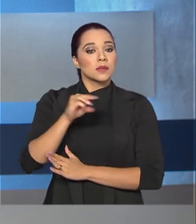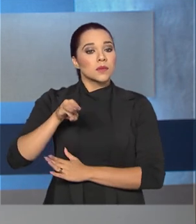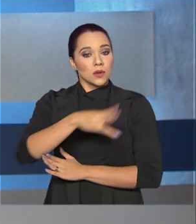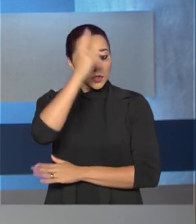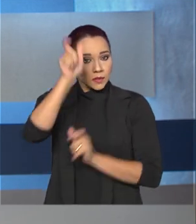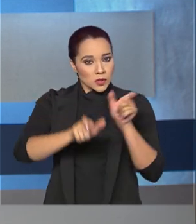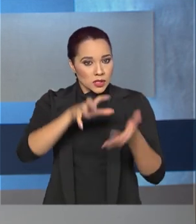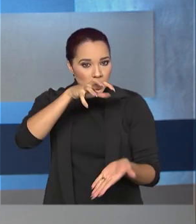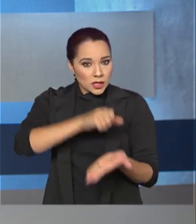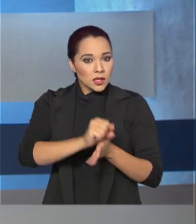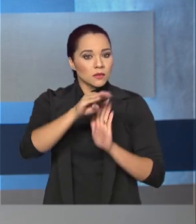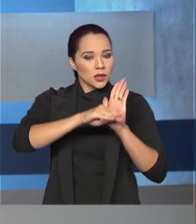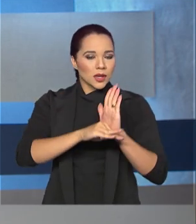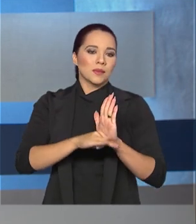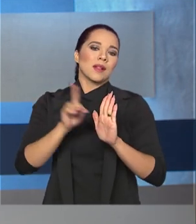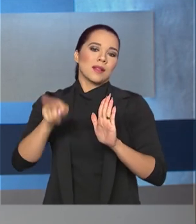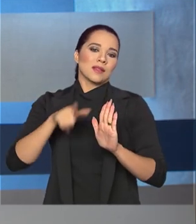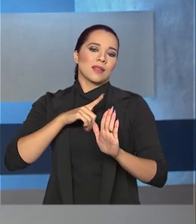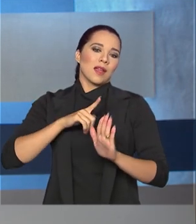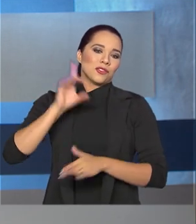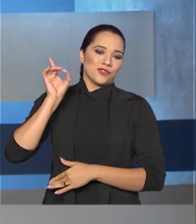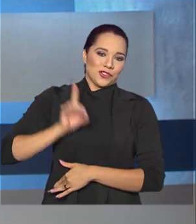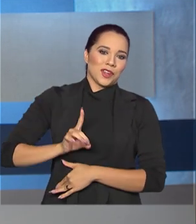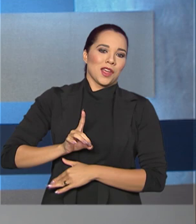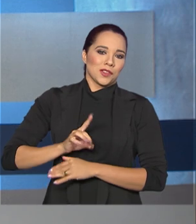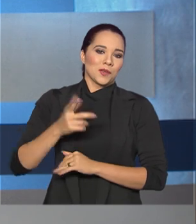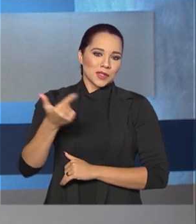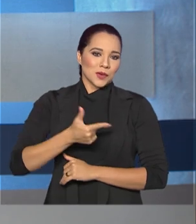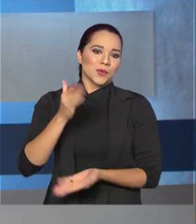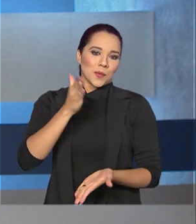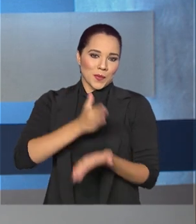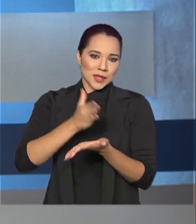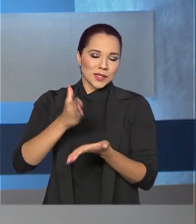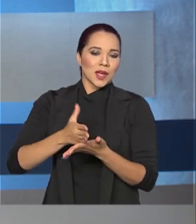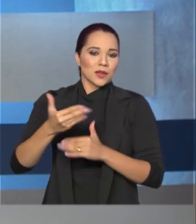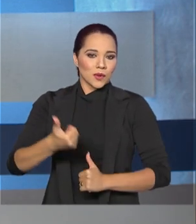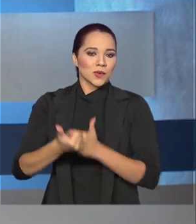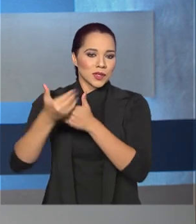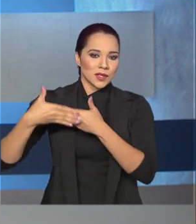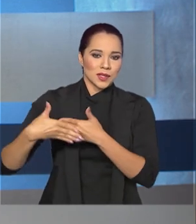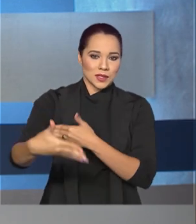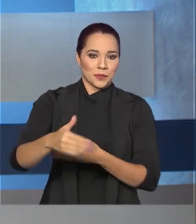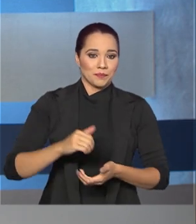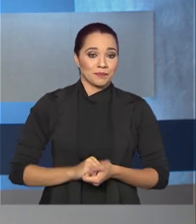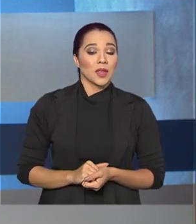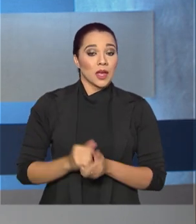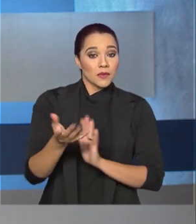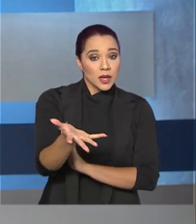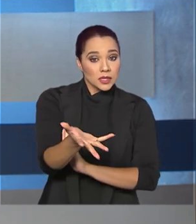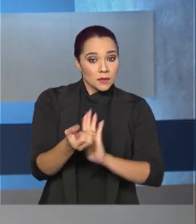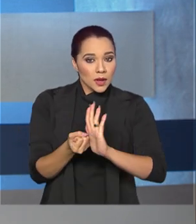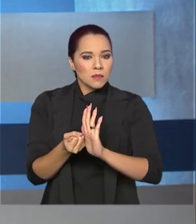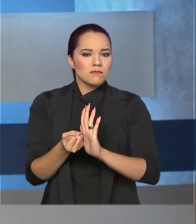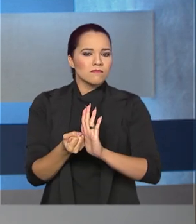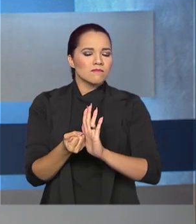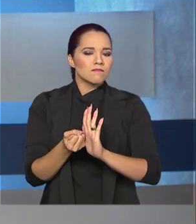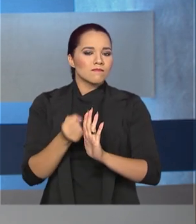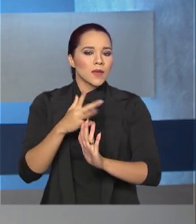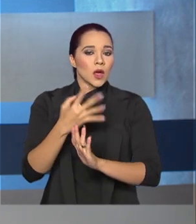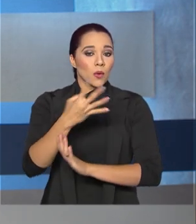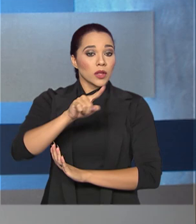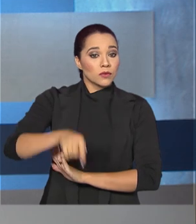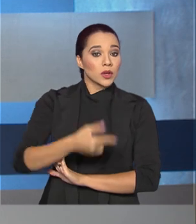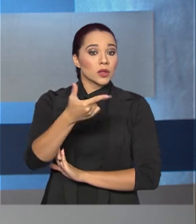no programa foram consideradas elegíveis para a segunda parcela do Auxílio Extensão e receberão, no total, 4